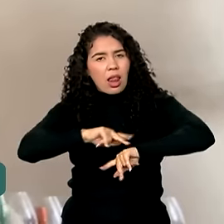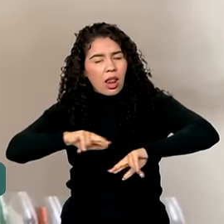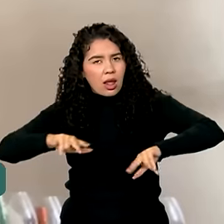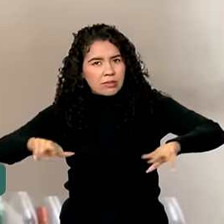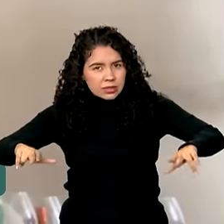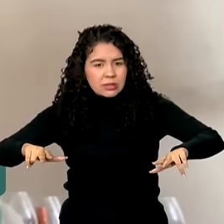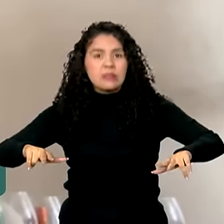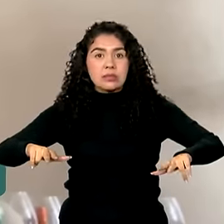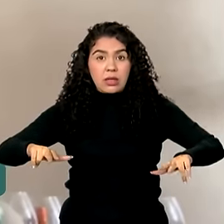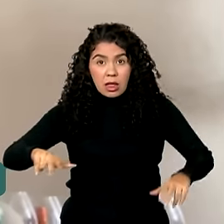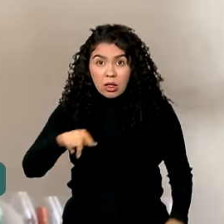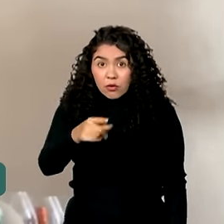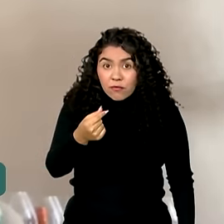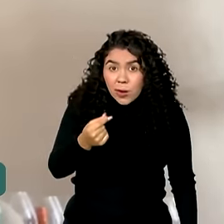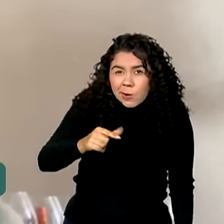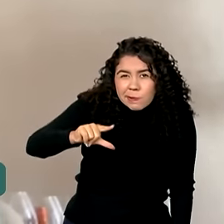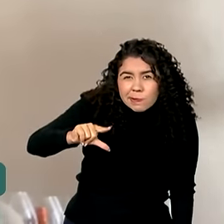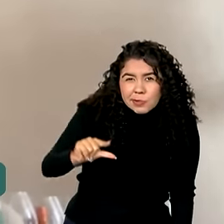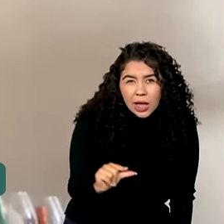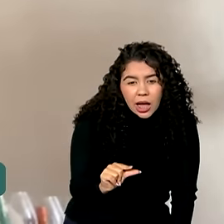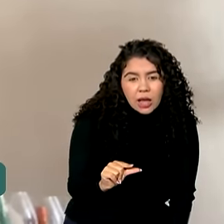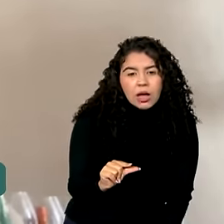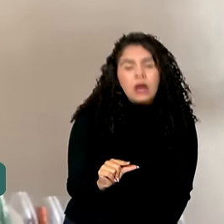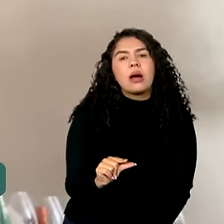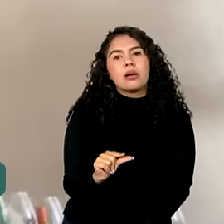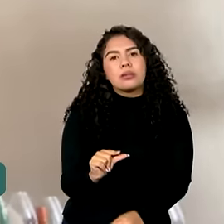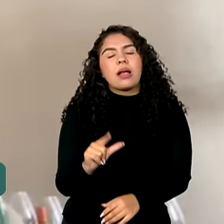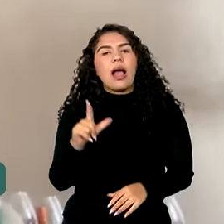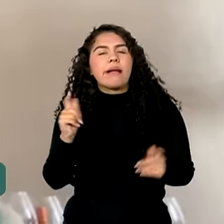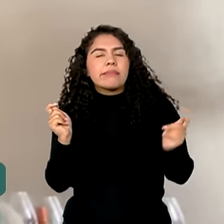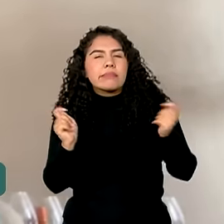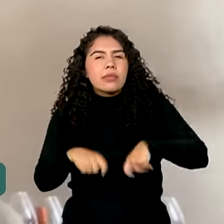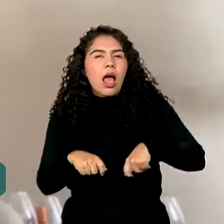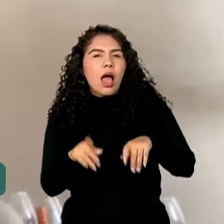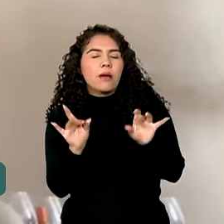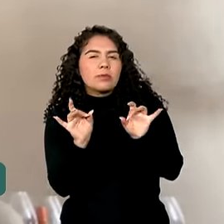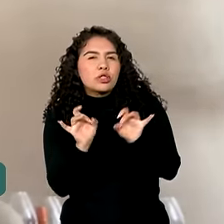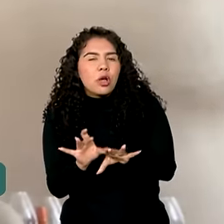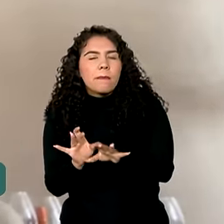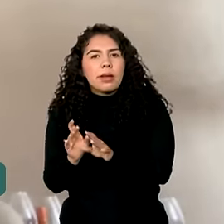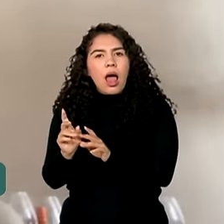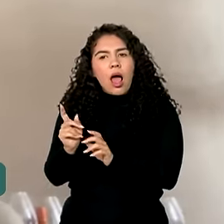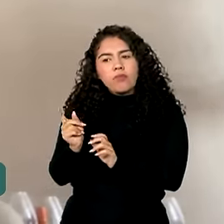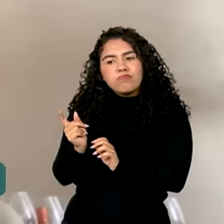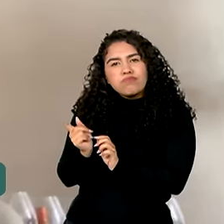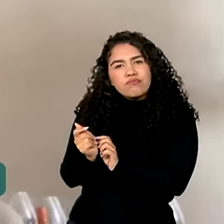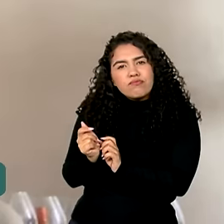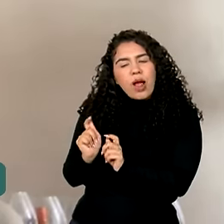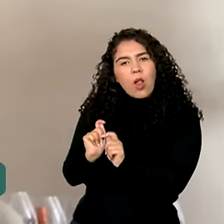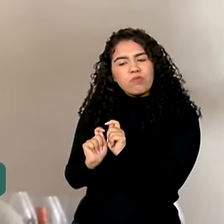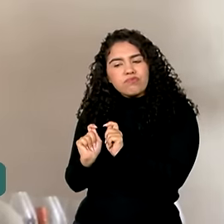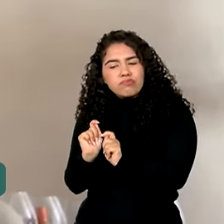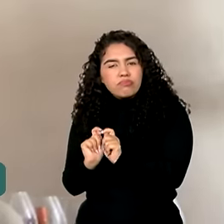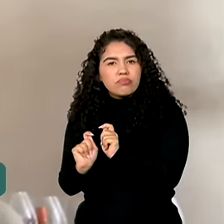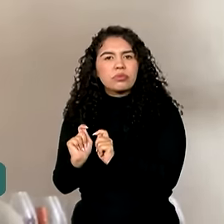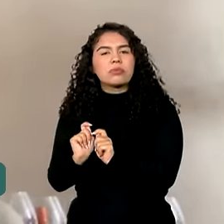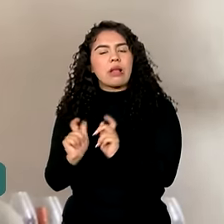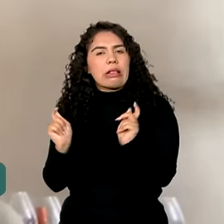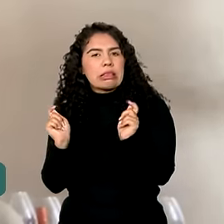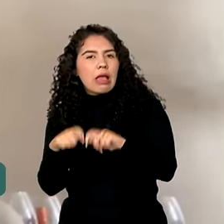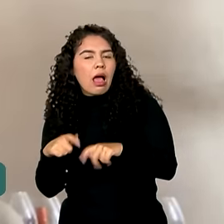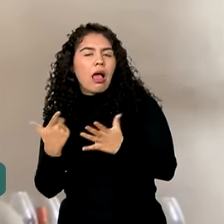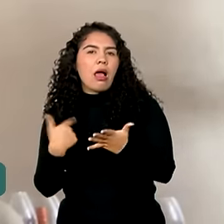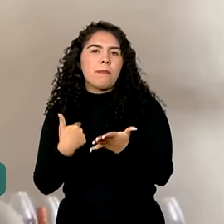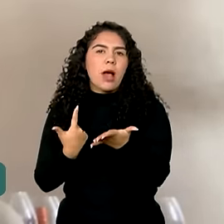quando os alimentos ficam mais baratos, acaba sobrando uma folga ali nesse orçamento dessas famílias que elas podem